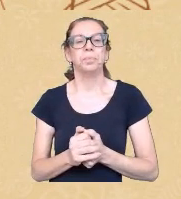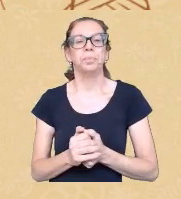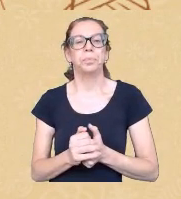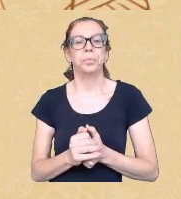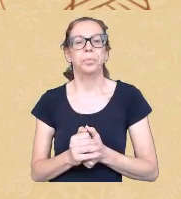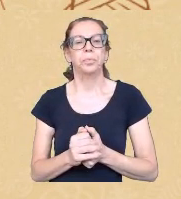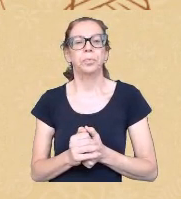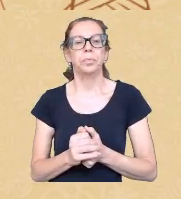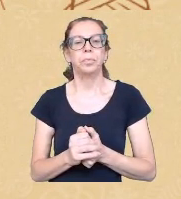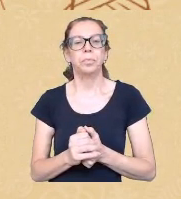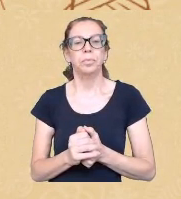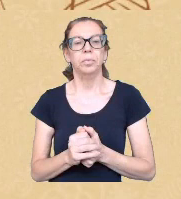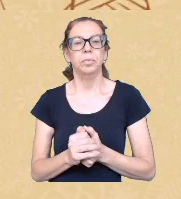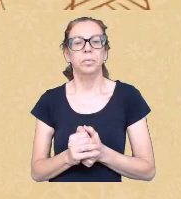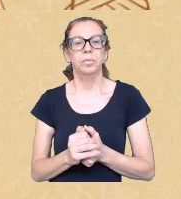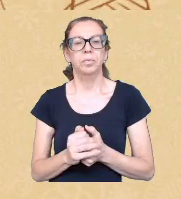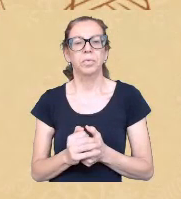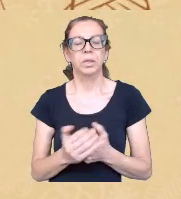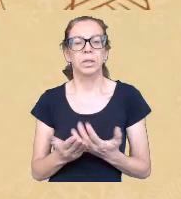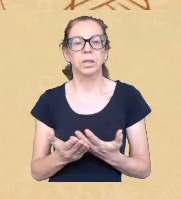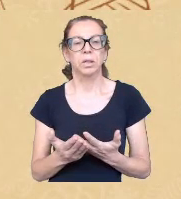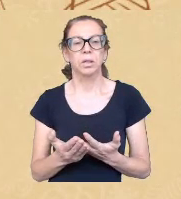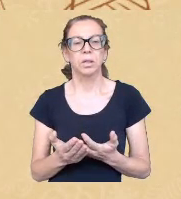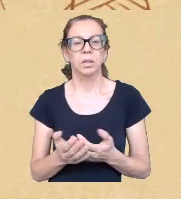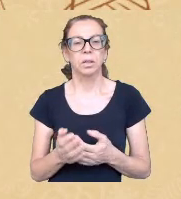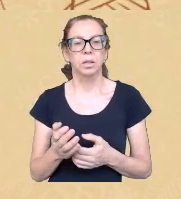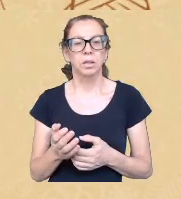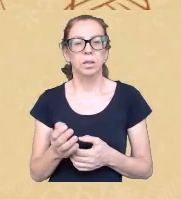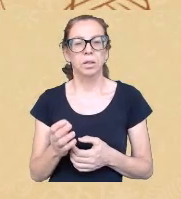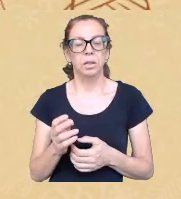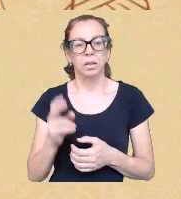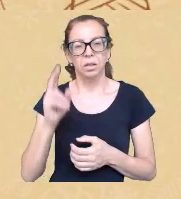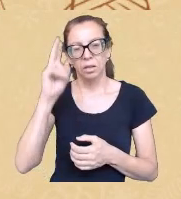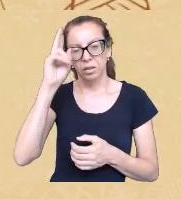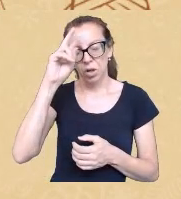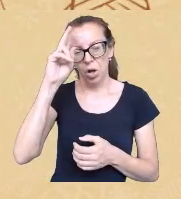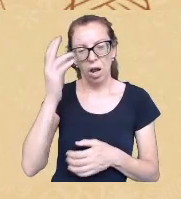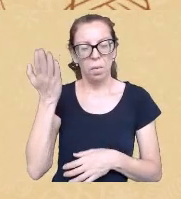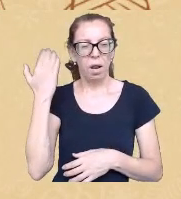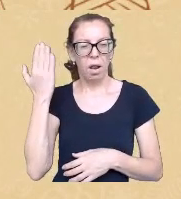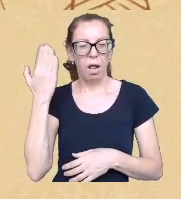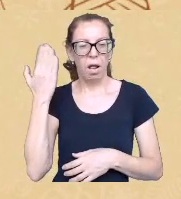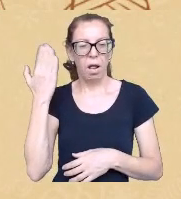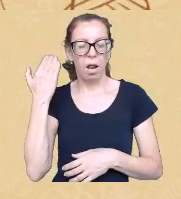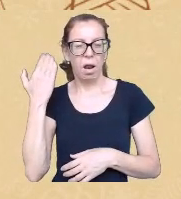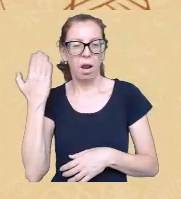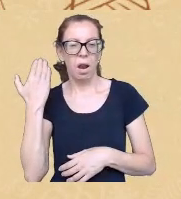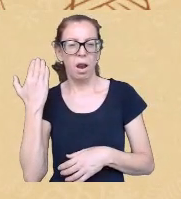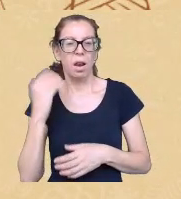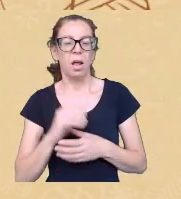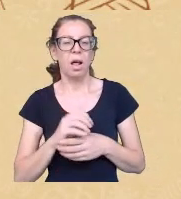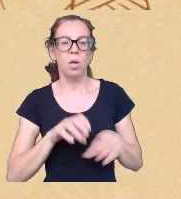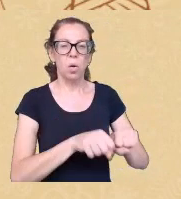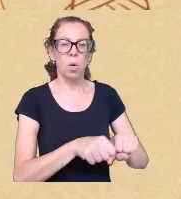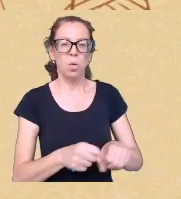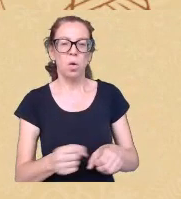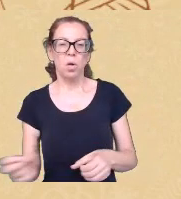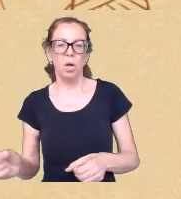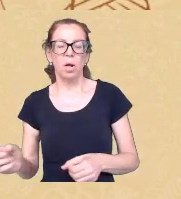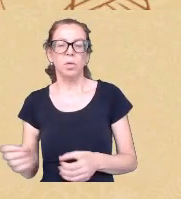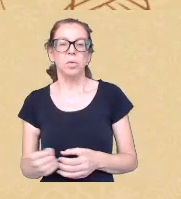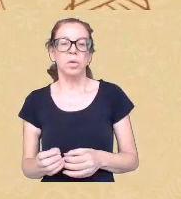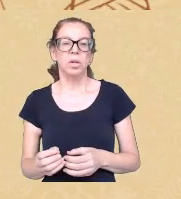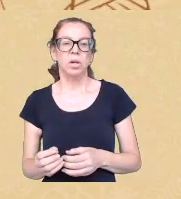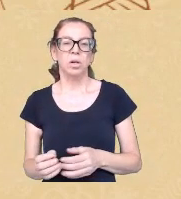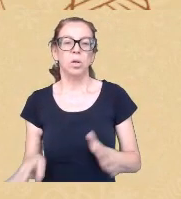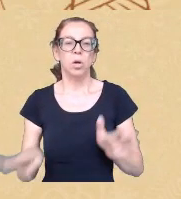lembro daquela premissa que os colonizadores tiveram né quando chegaram aqui que era de perguntar se nós teríamos